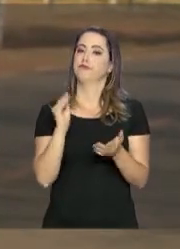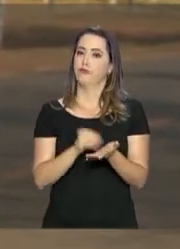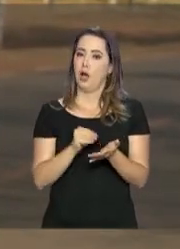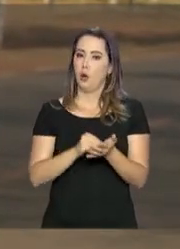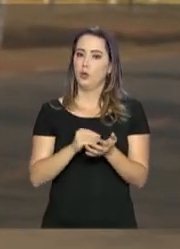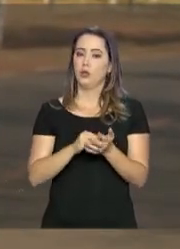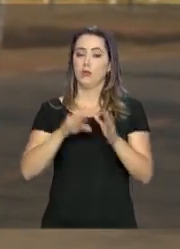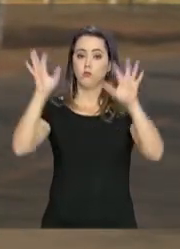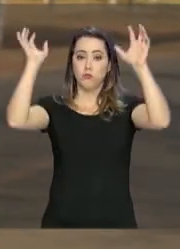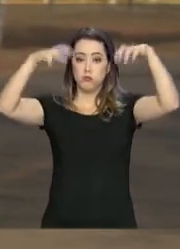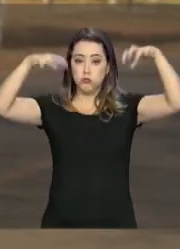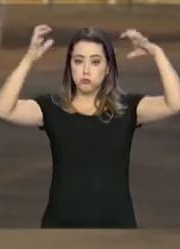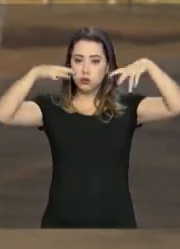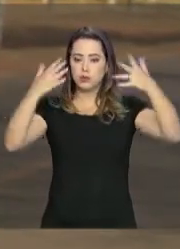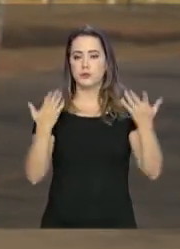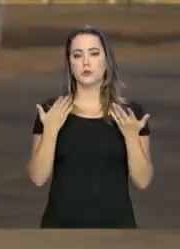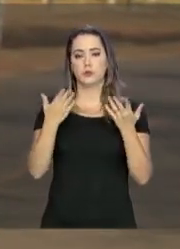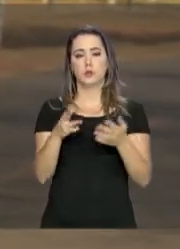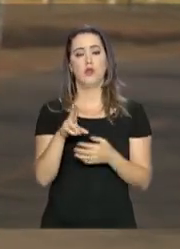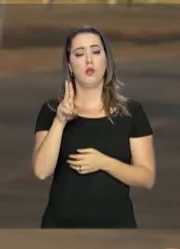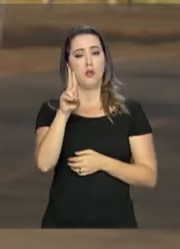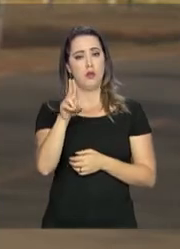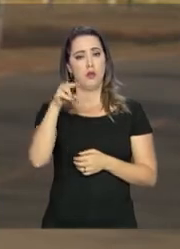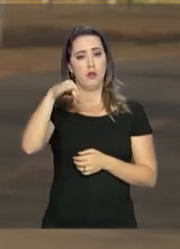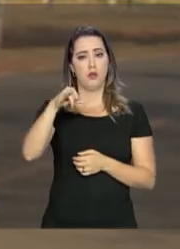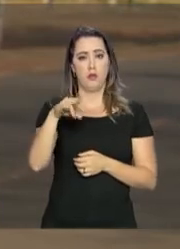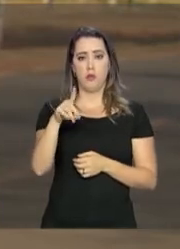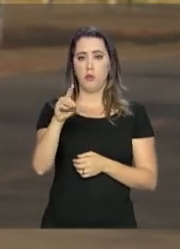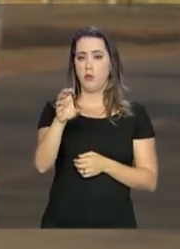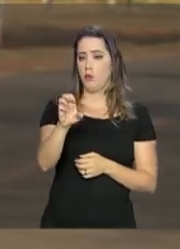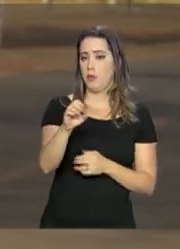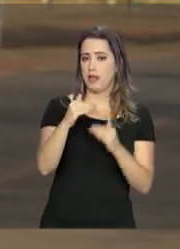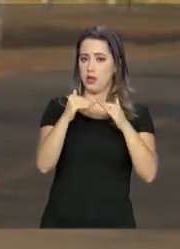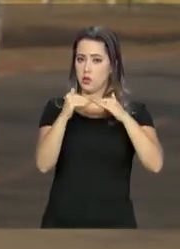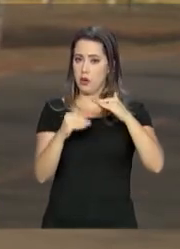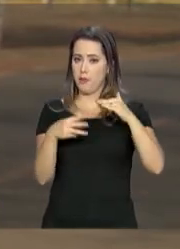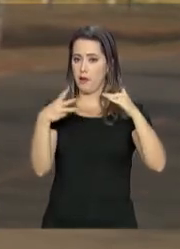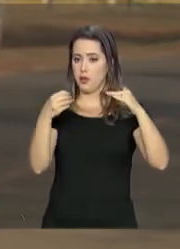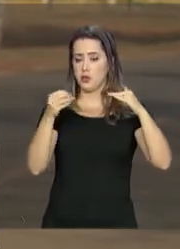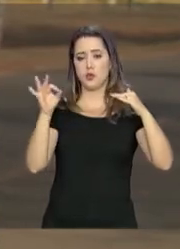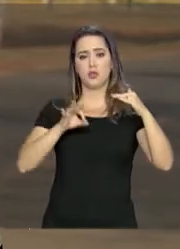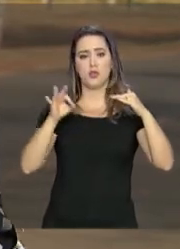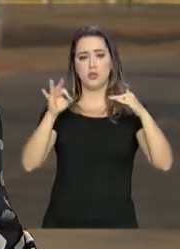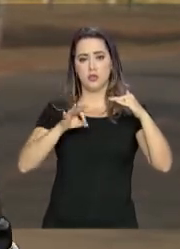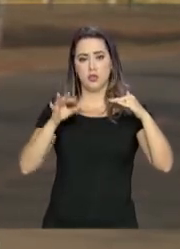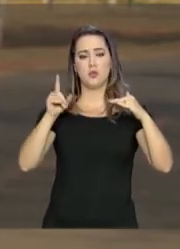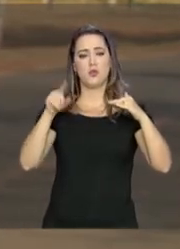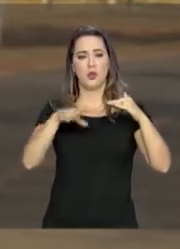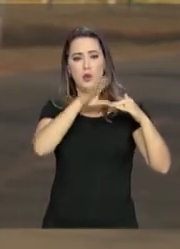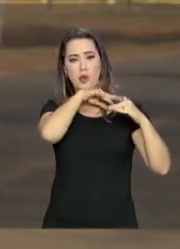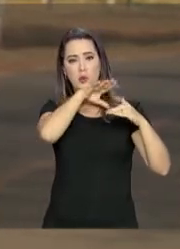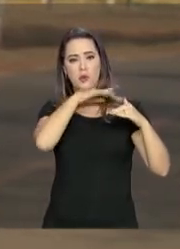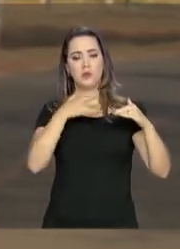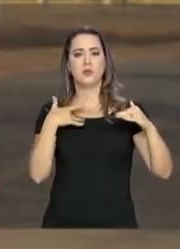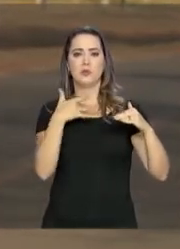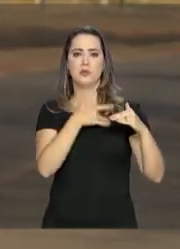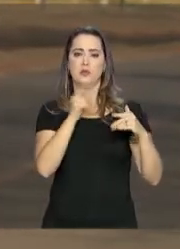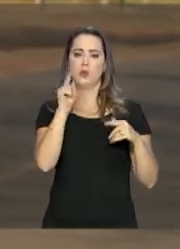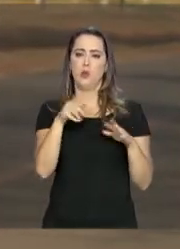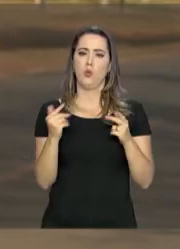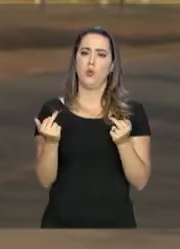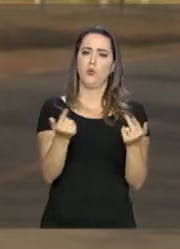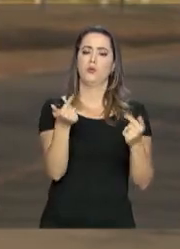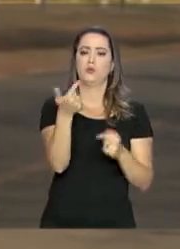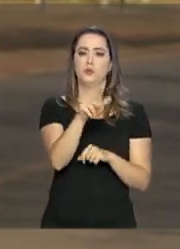Organização Mundial da Saúde, a umidade relativa do ar abaixa dos 30% e causa danos à saúde. E essa é uma situação comum em várias